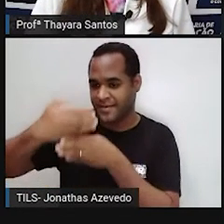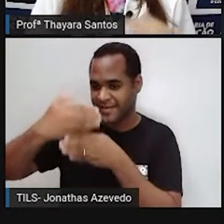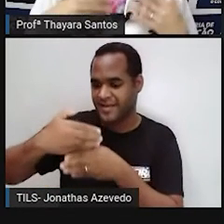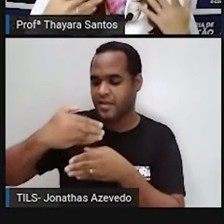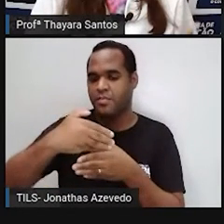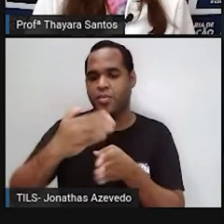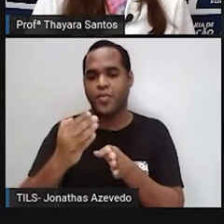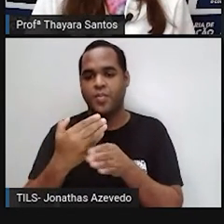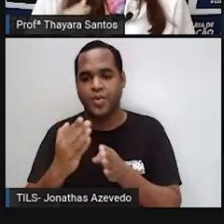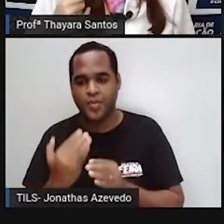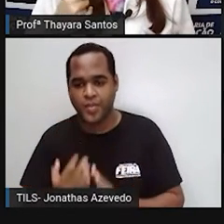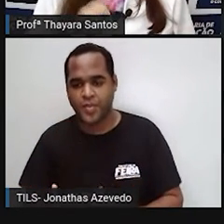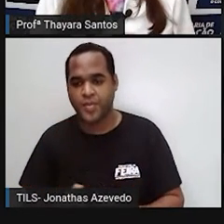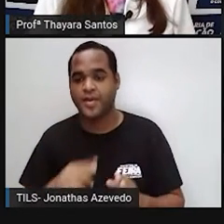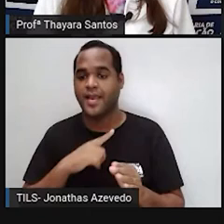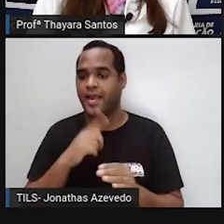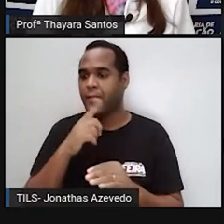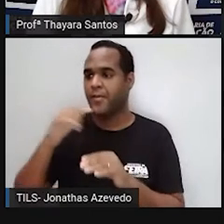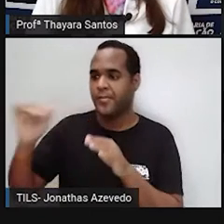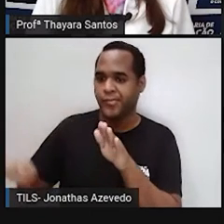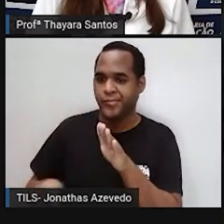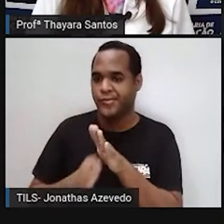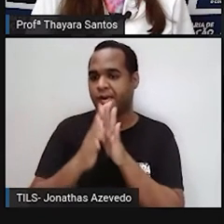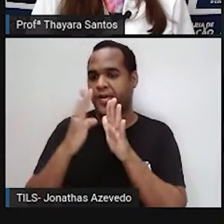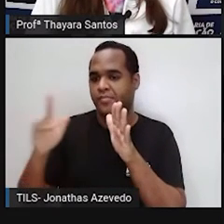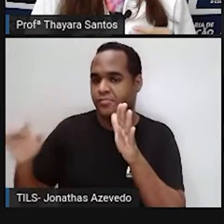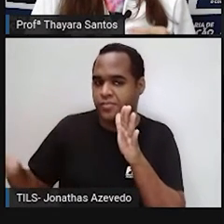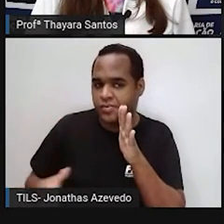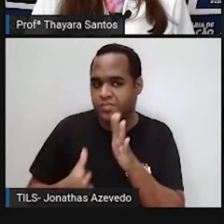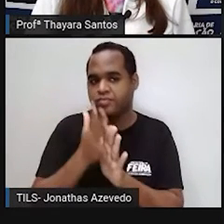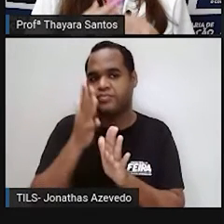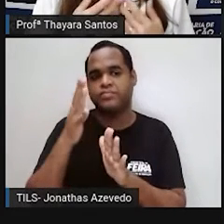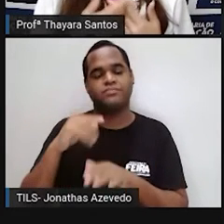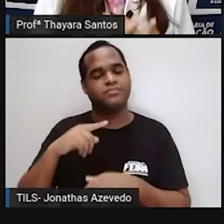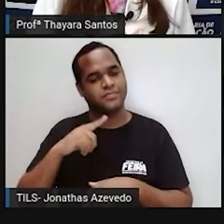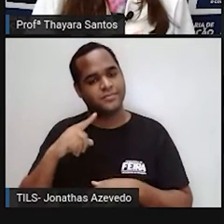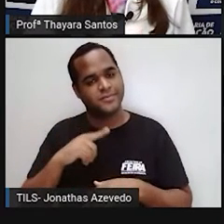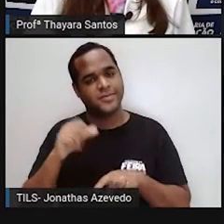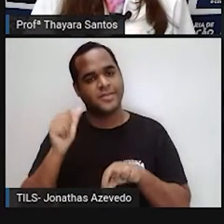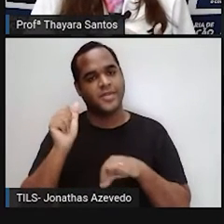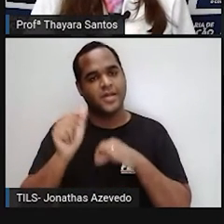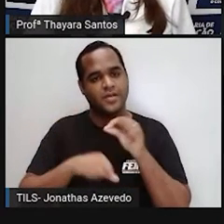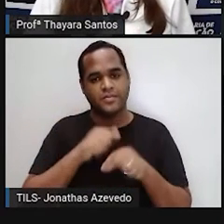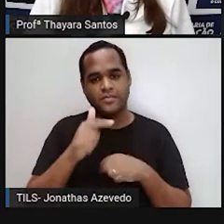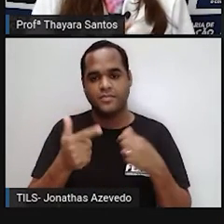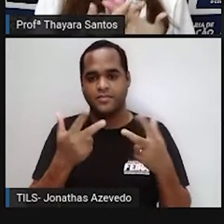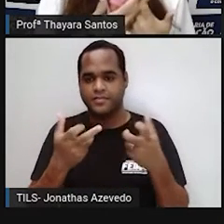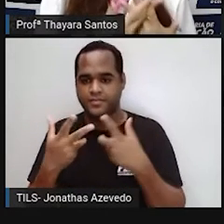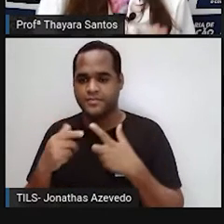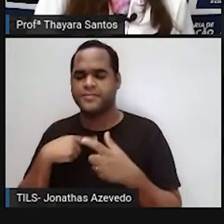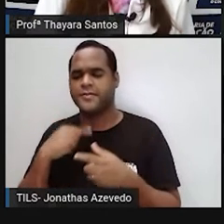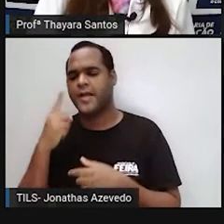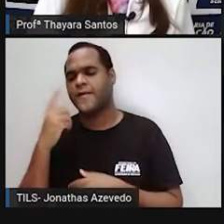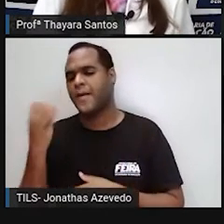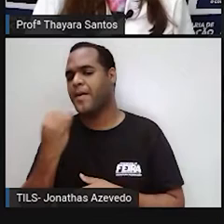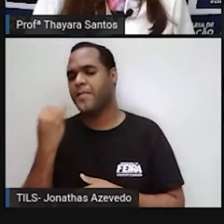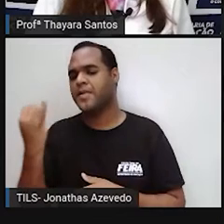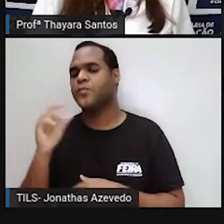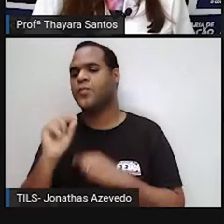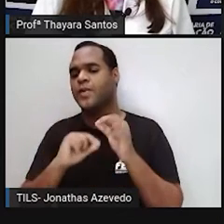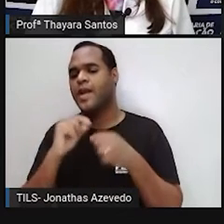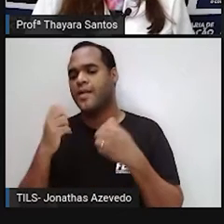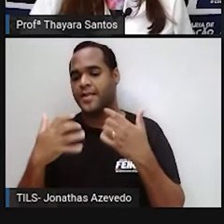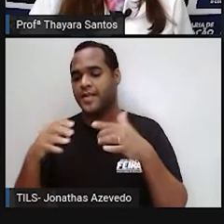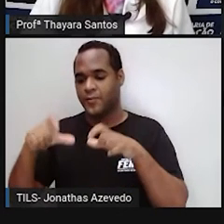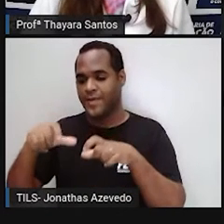por causa das ondas que estão lá impactando diretamente. Então, essas mudanças foram percebidas primeiro lá nesse ambiente da